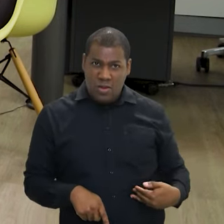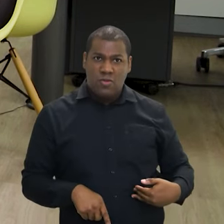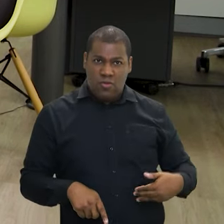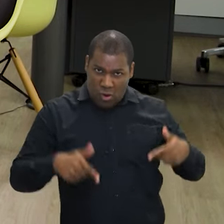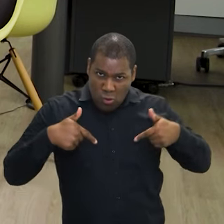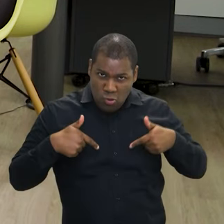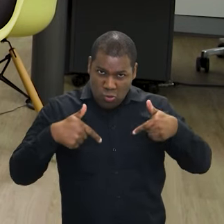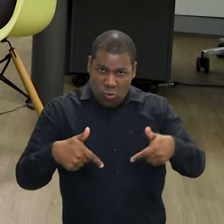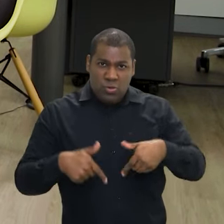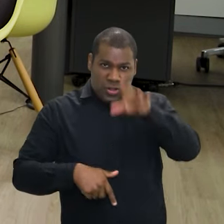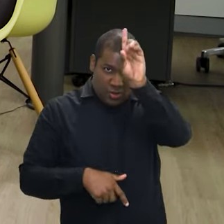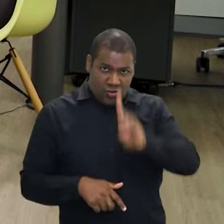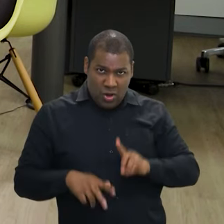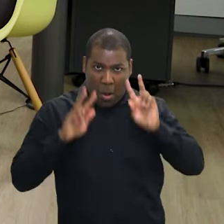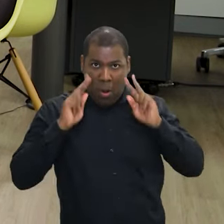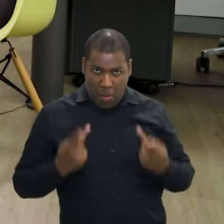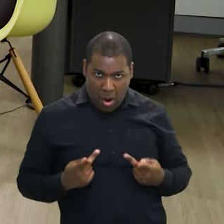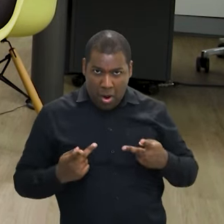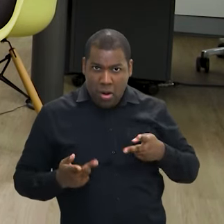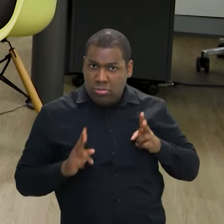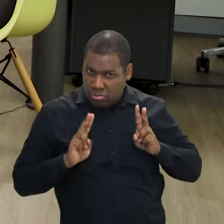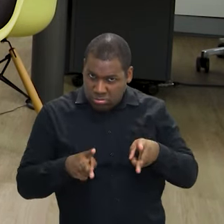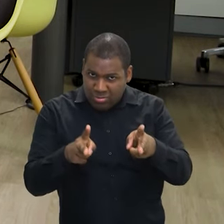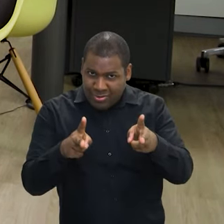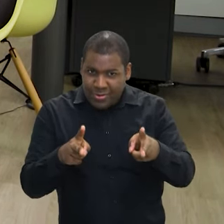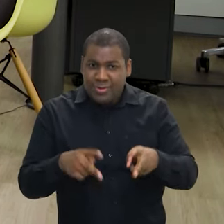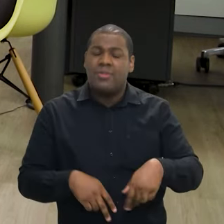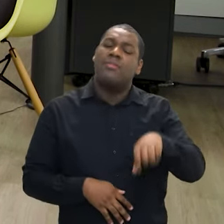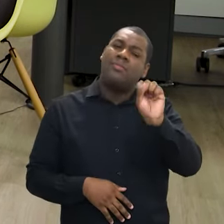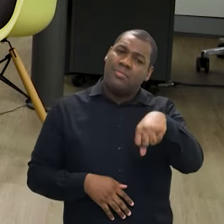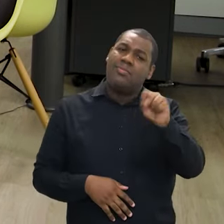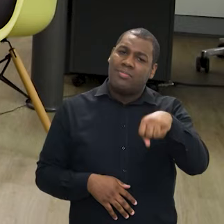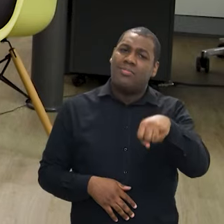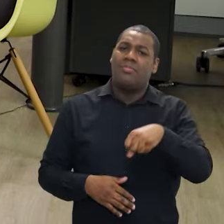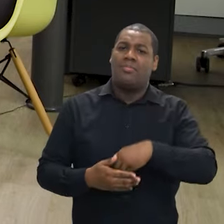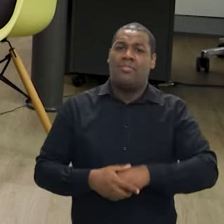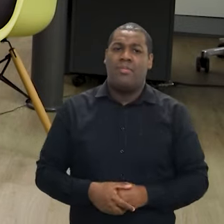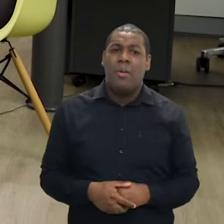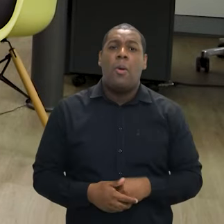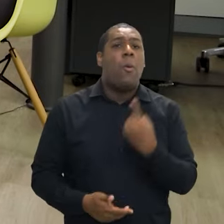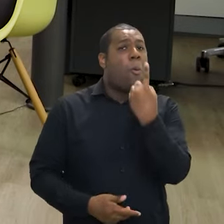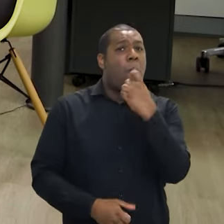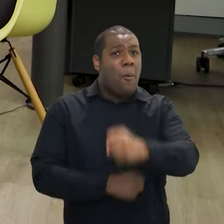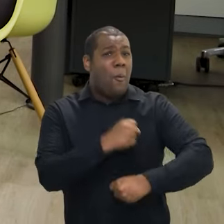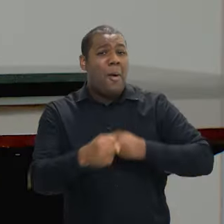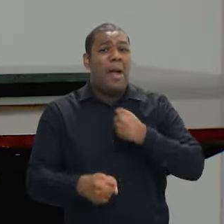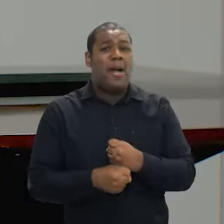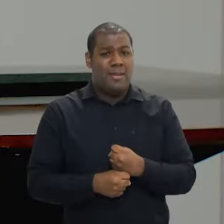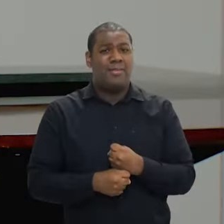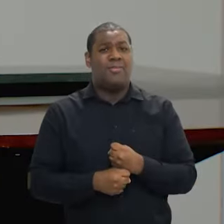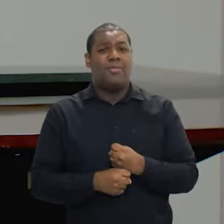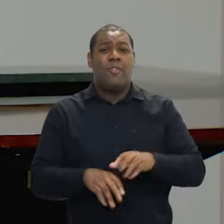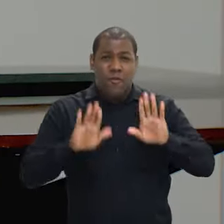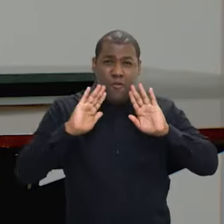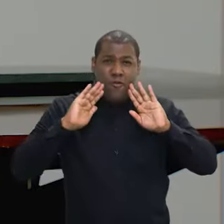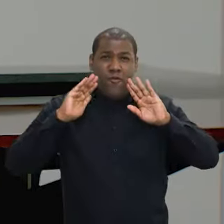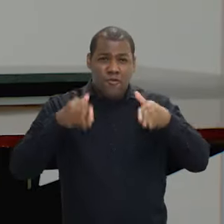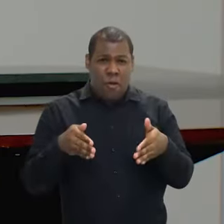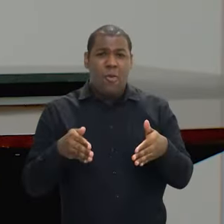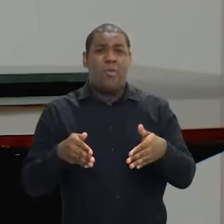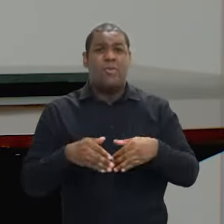possível fazer essa sua ideia? Tá sendo possível, né? Nós tivemos um primeiro ano muito